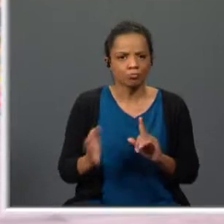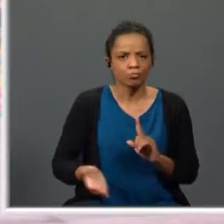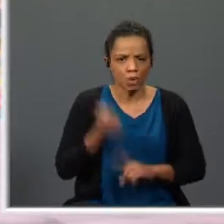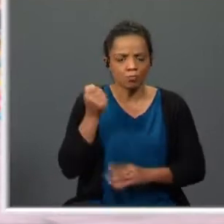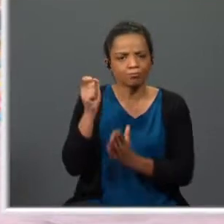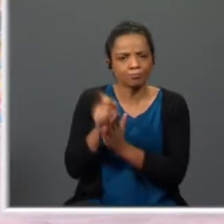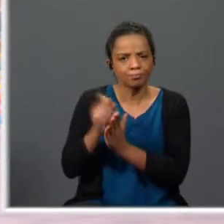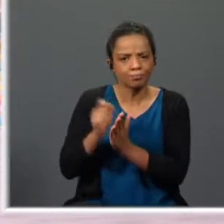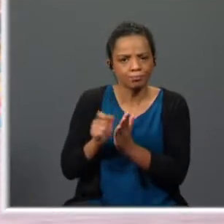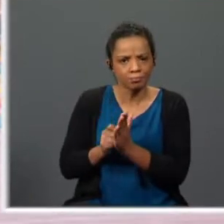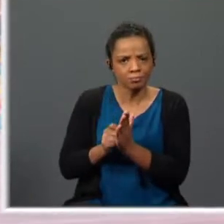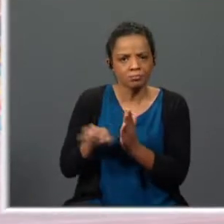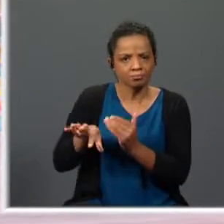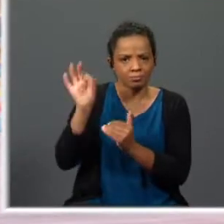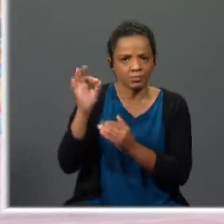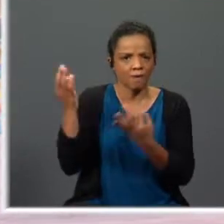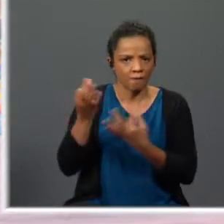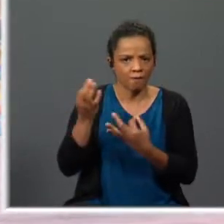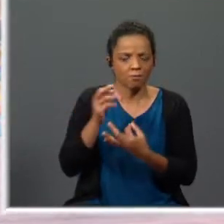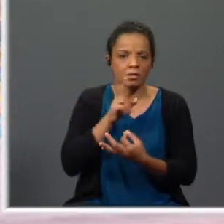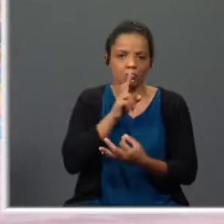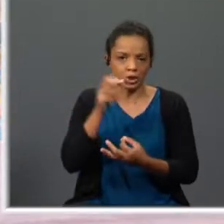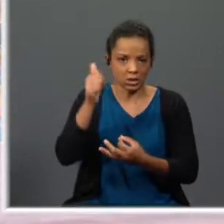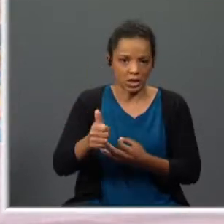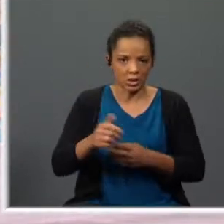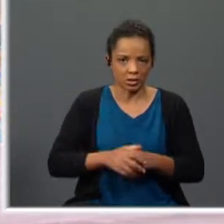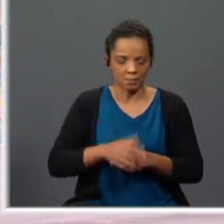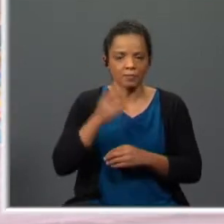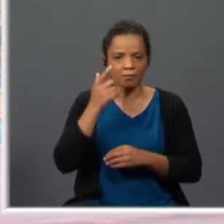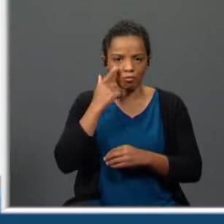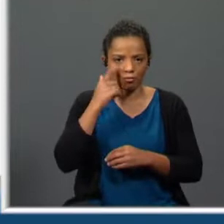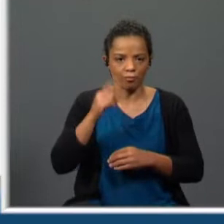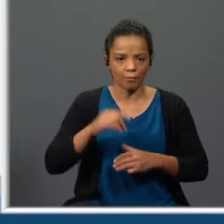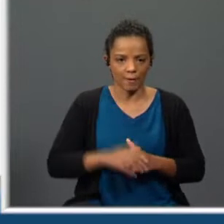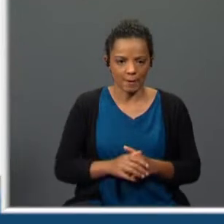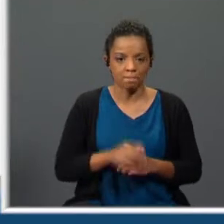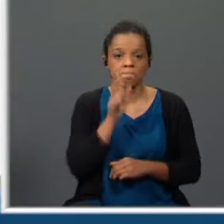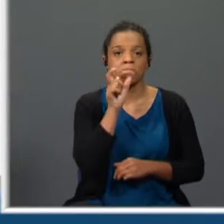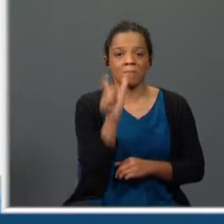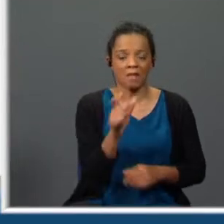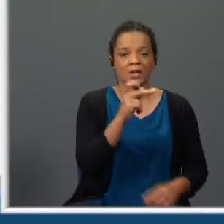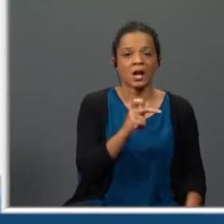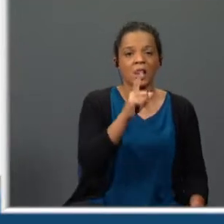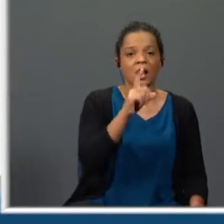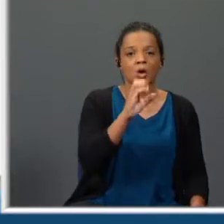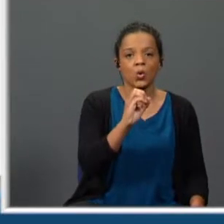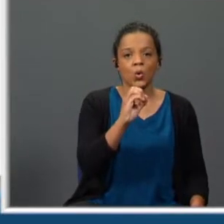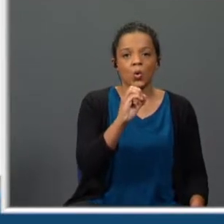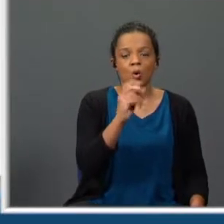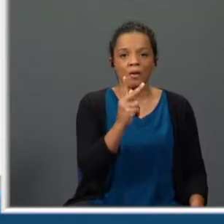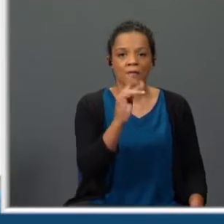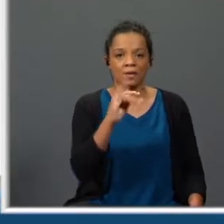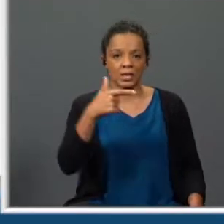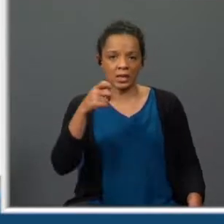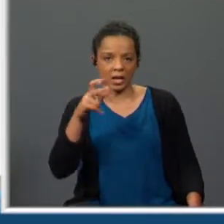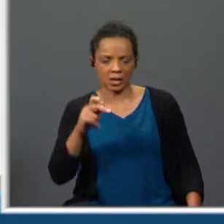registrar as opções. Não conseguiste as opções corretas. Vamos então verificar. A palavra Alcoviteira já não é